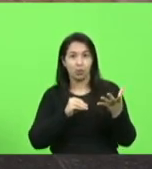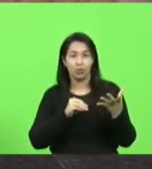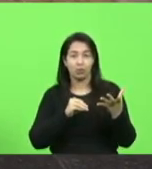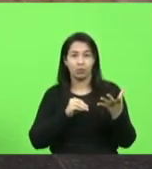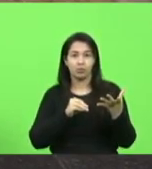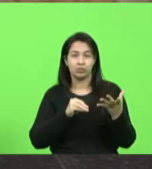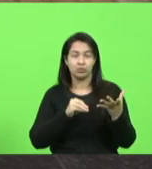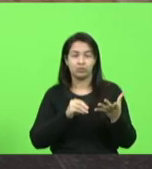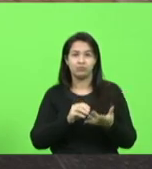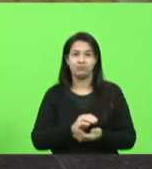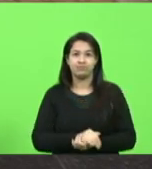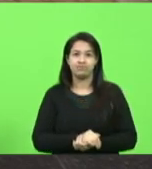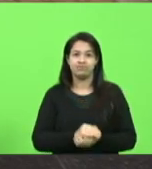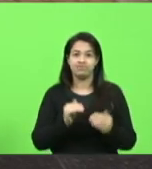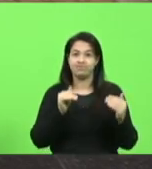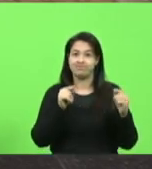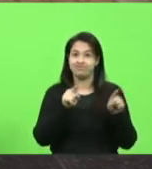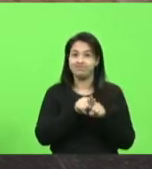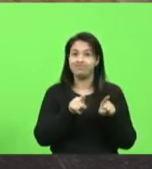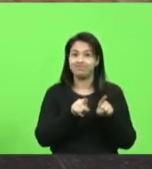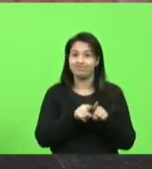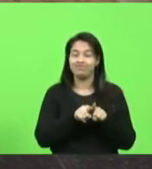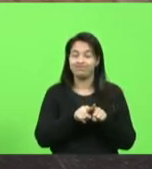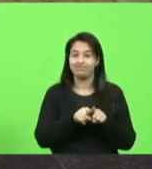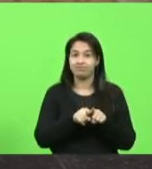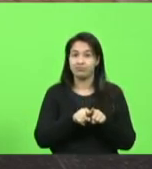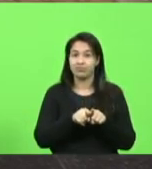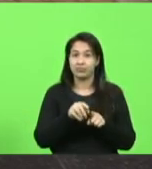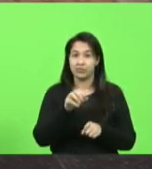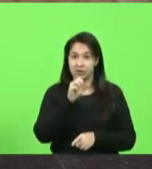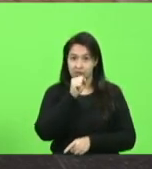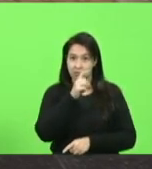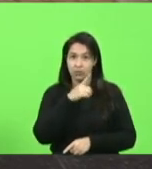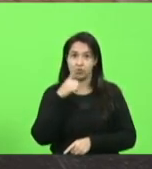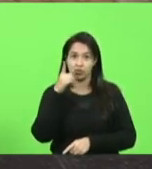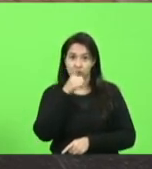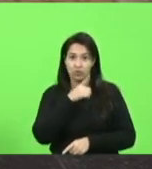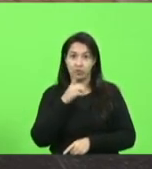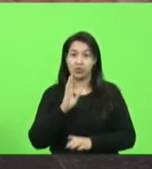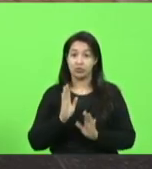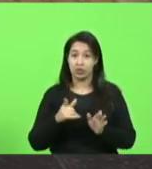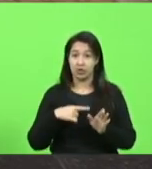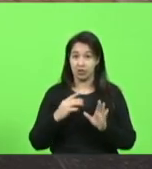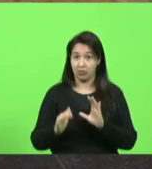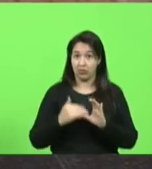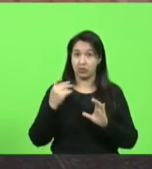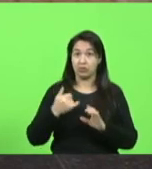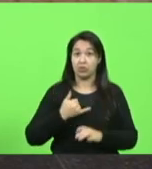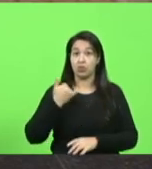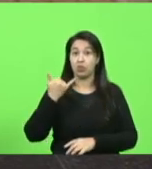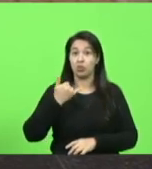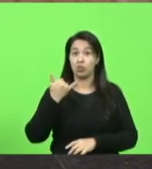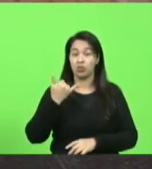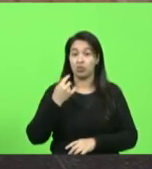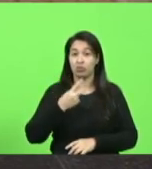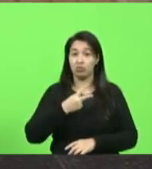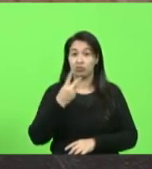Isso tem aumentado consideravelmente. Nesse fim de semana, eu recebi duas ligações